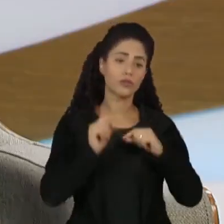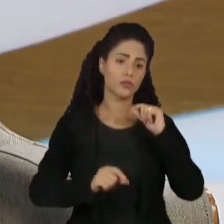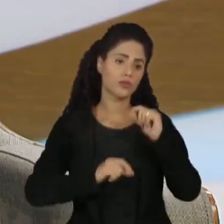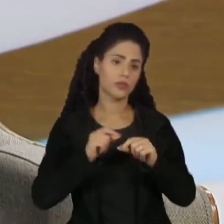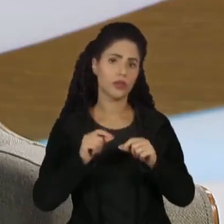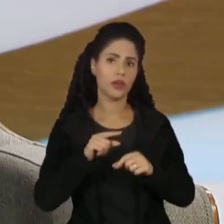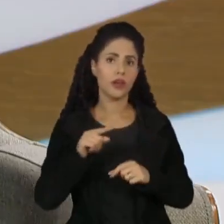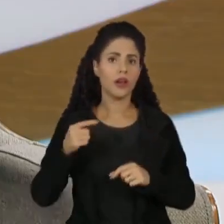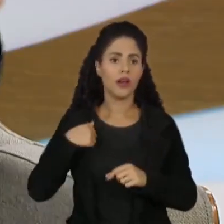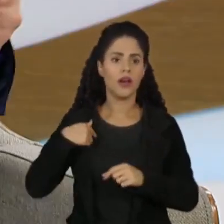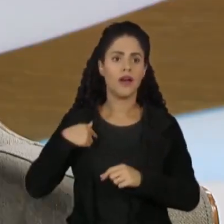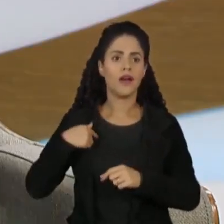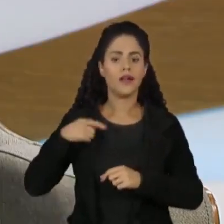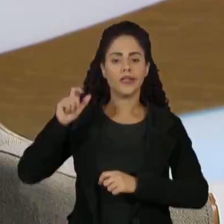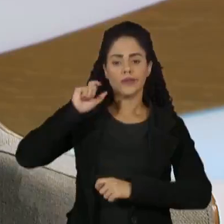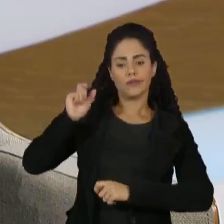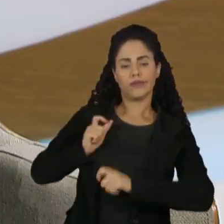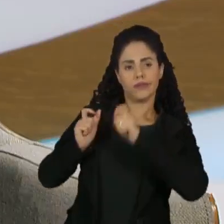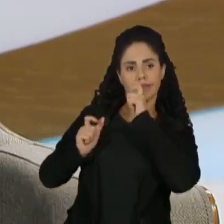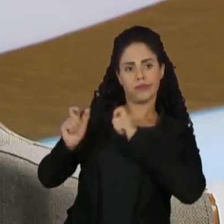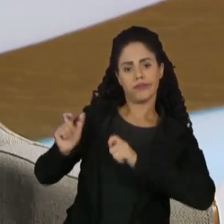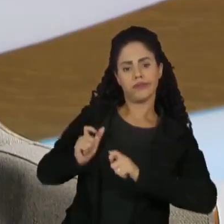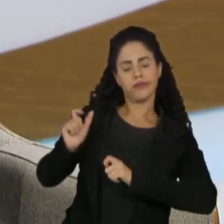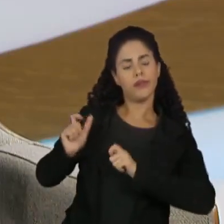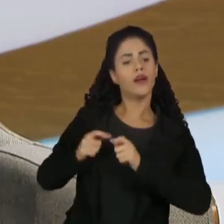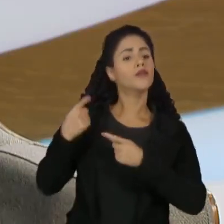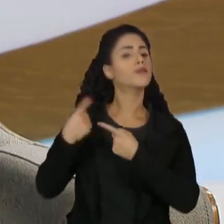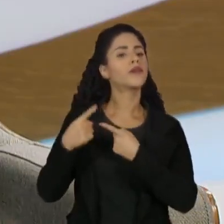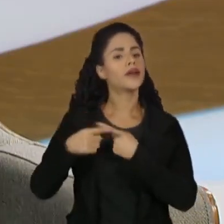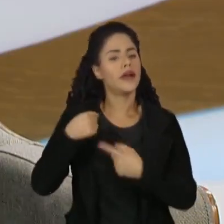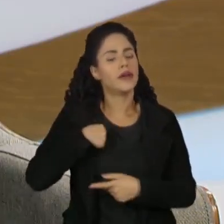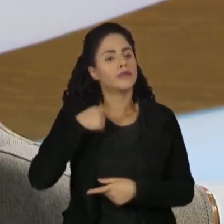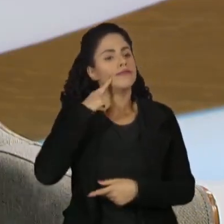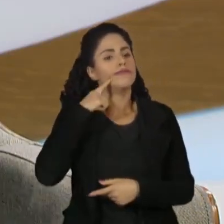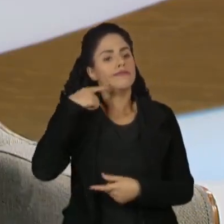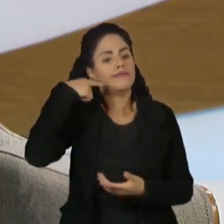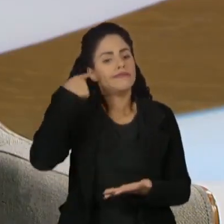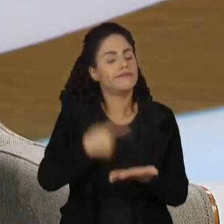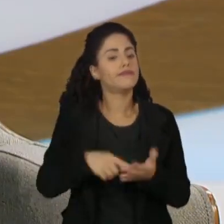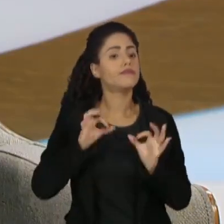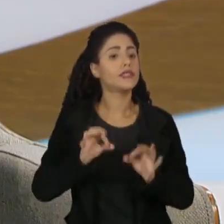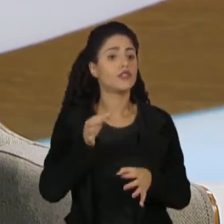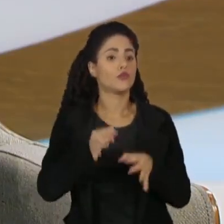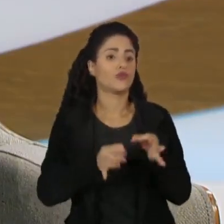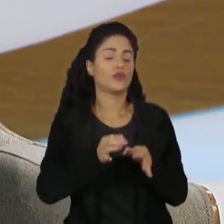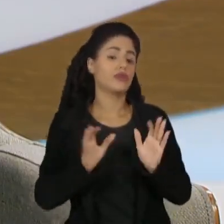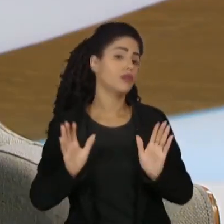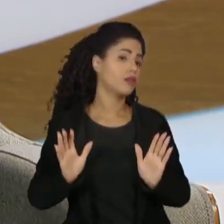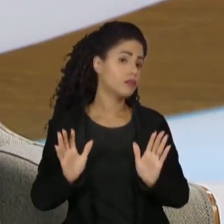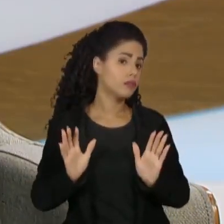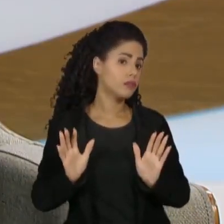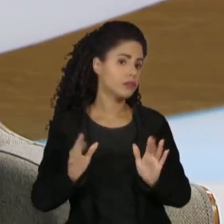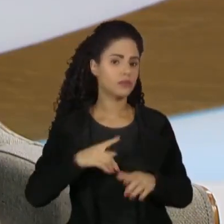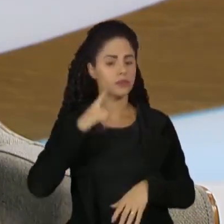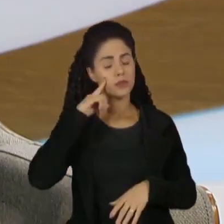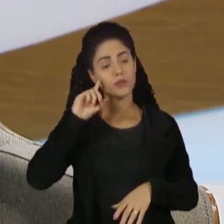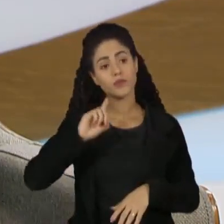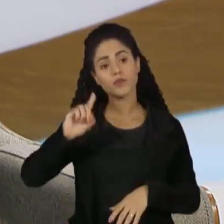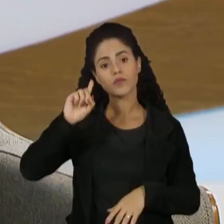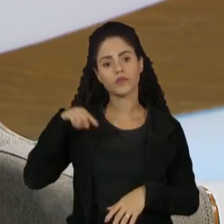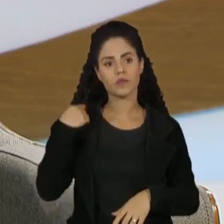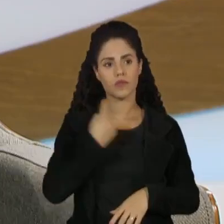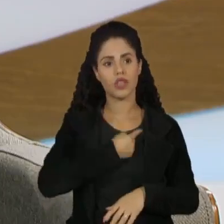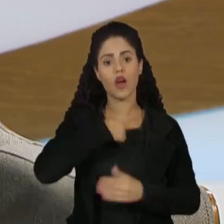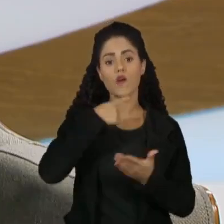me atacou na questão do Pinheirinho, porque eu estava cumprindo uma decisão judicial. O dia que nós não